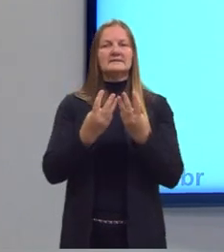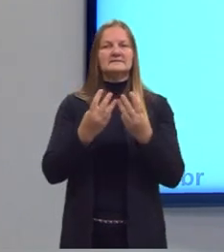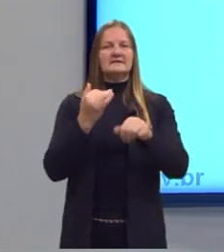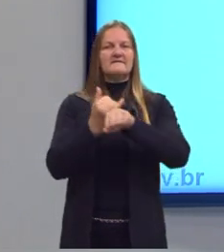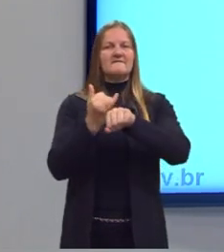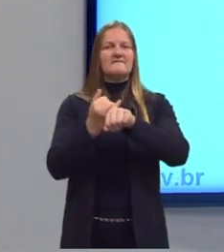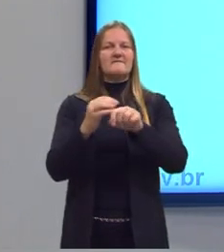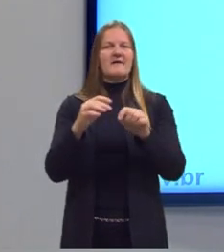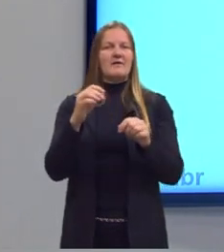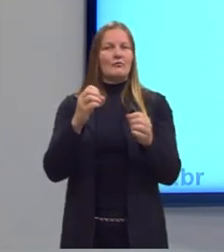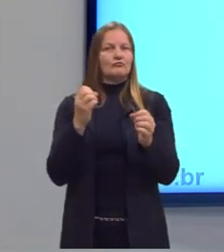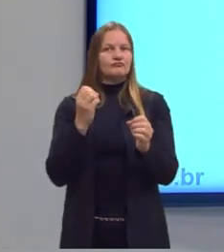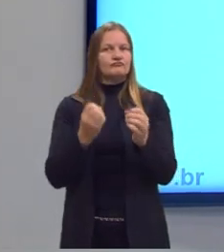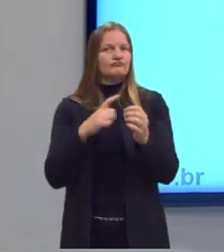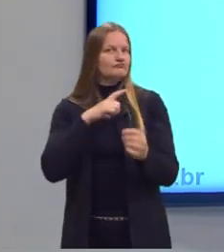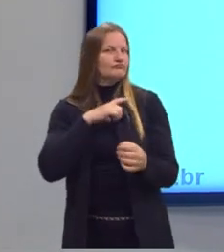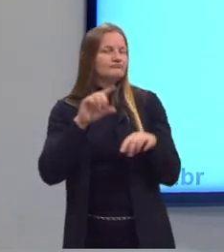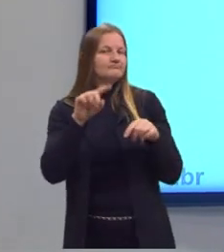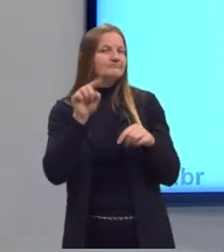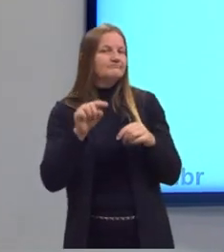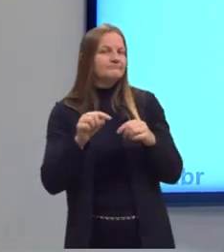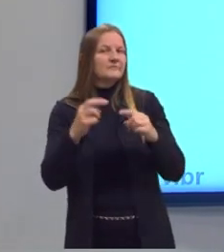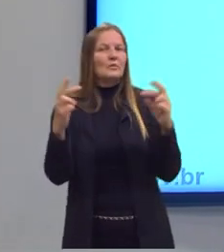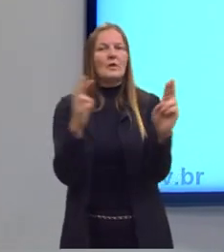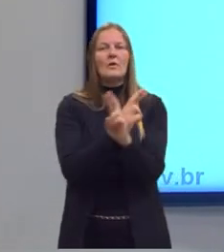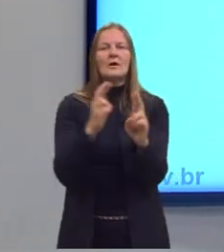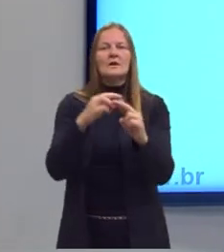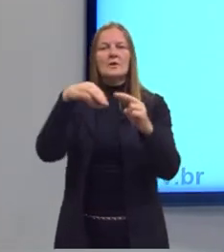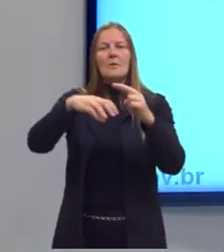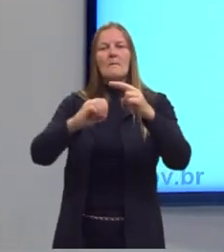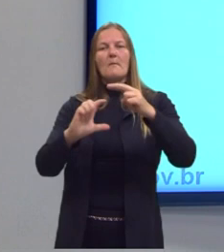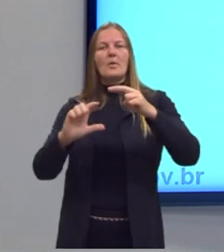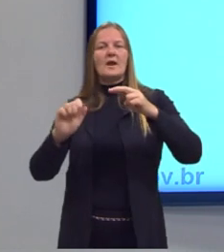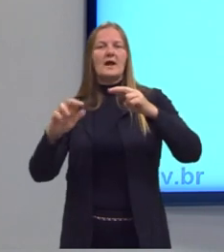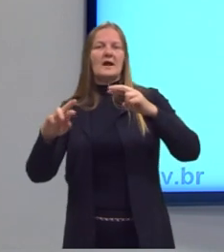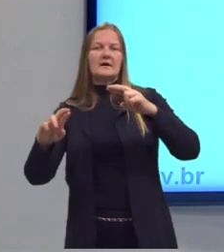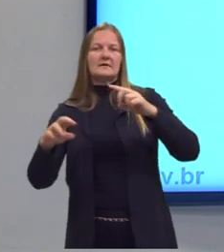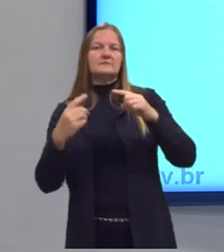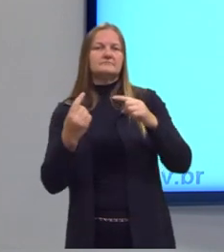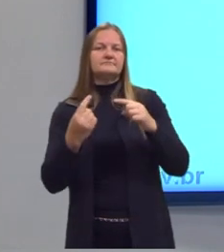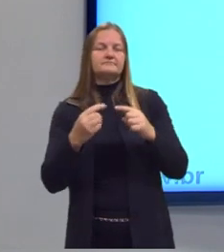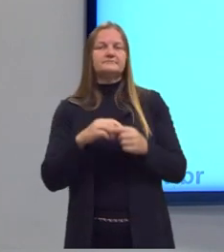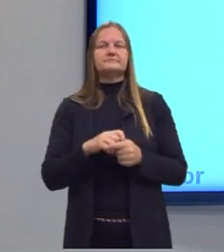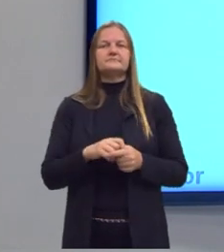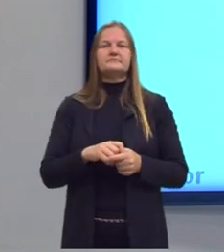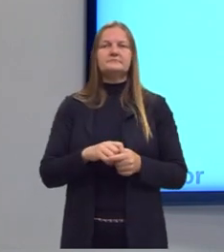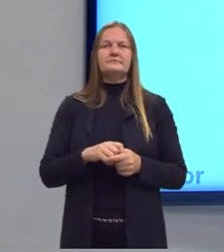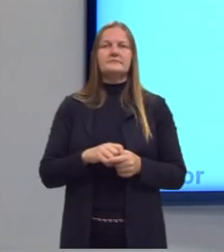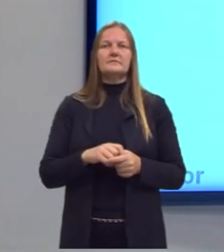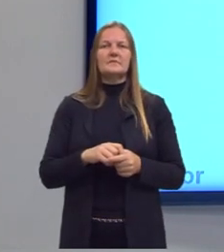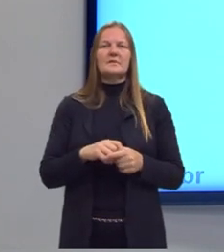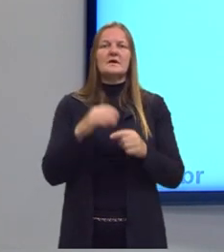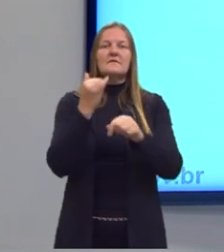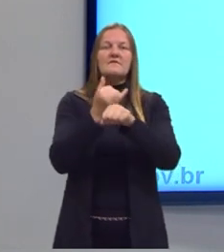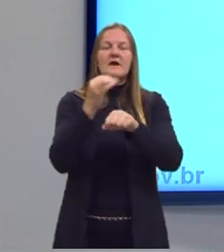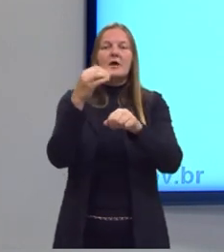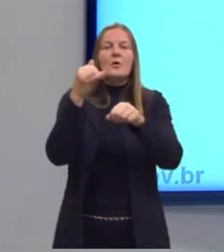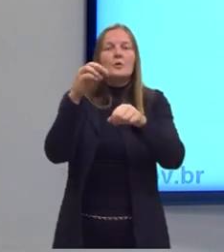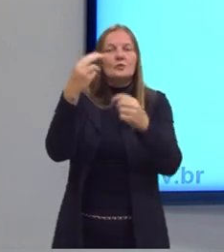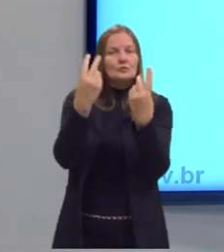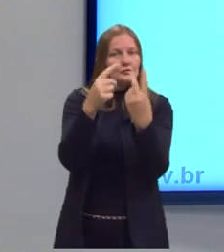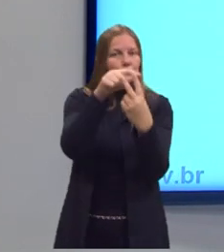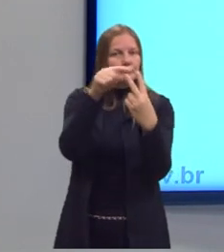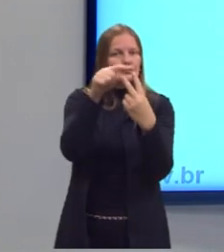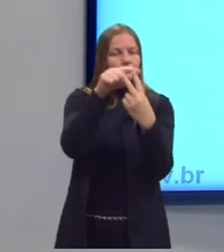é ver a relação molar. Então, está falando do óxido de ferro 3 e está falando de ferro metálico.